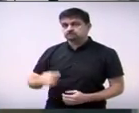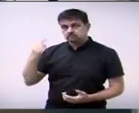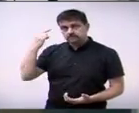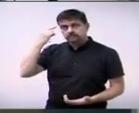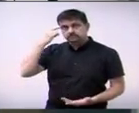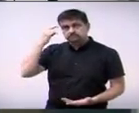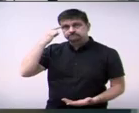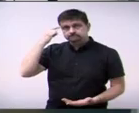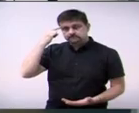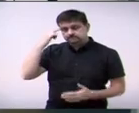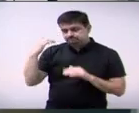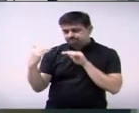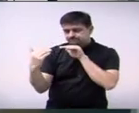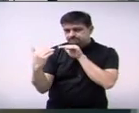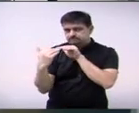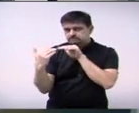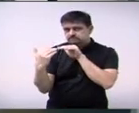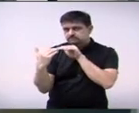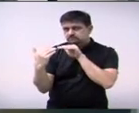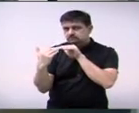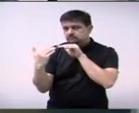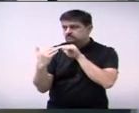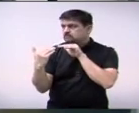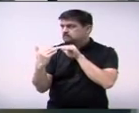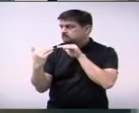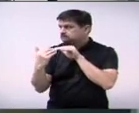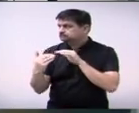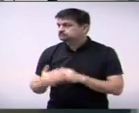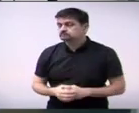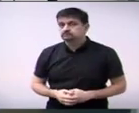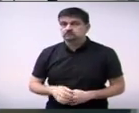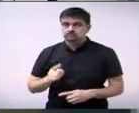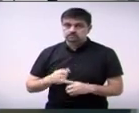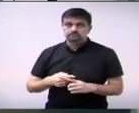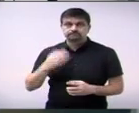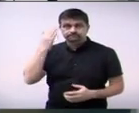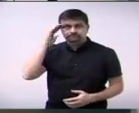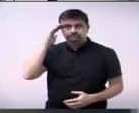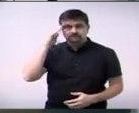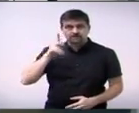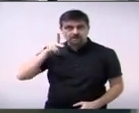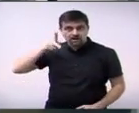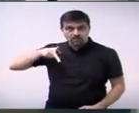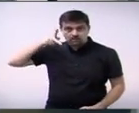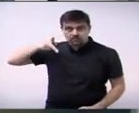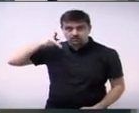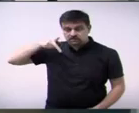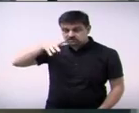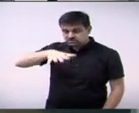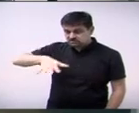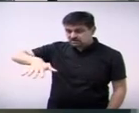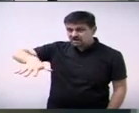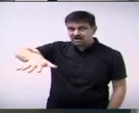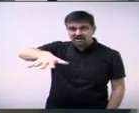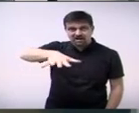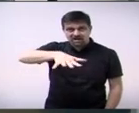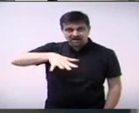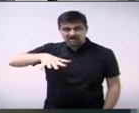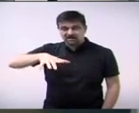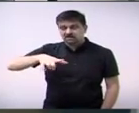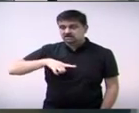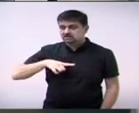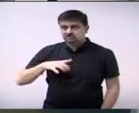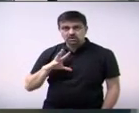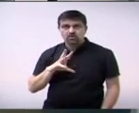muito parecido da companheira mesmo porque entendo que a política é linda mas a politicagem me